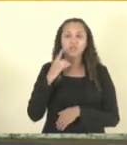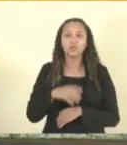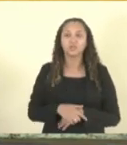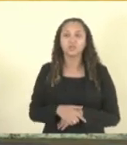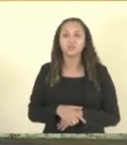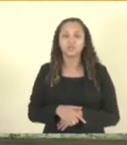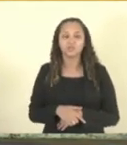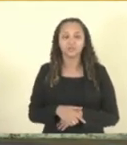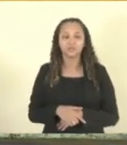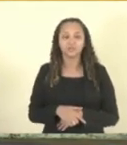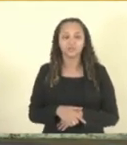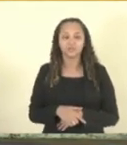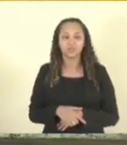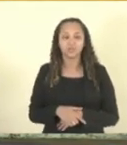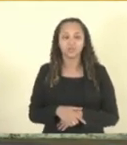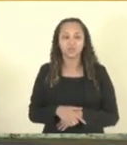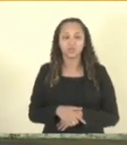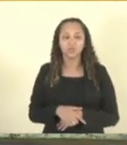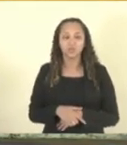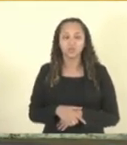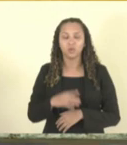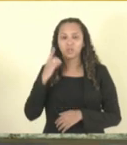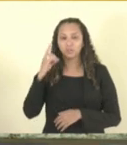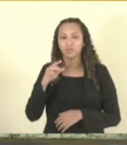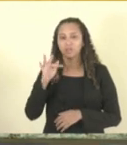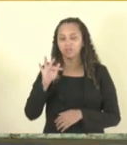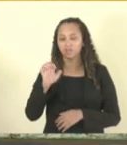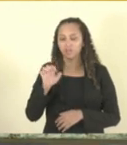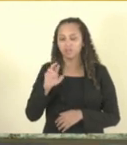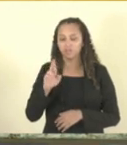decano aqui, deputado Teodorico Ferraço.